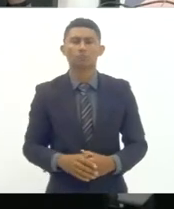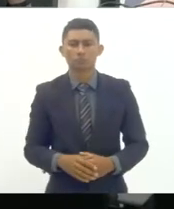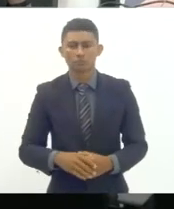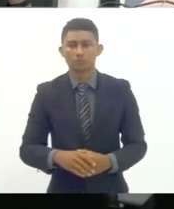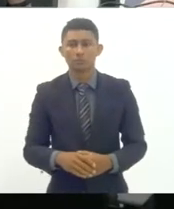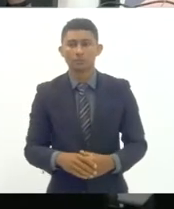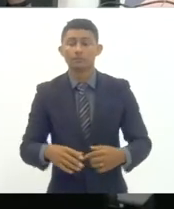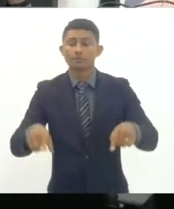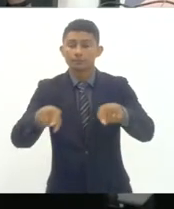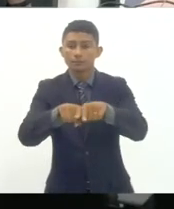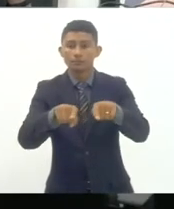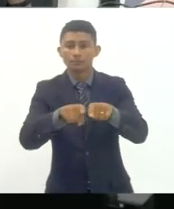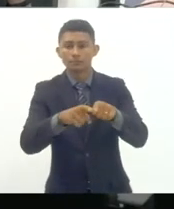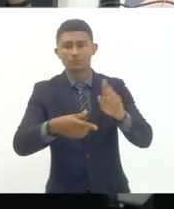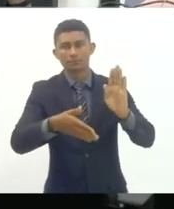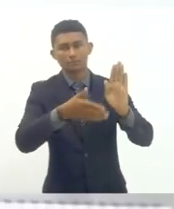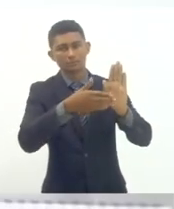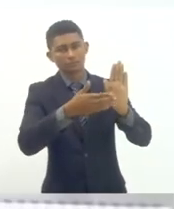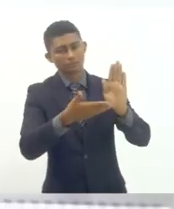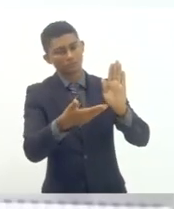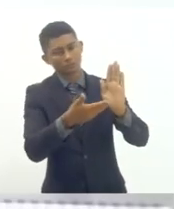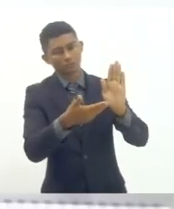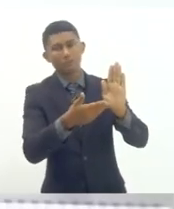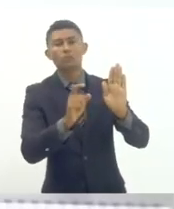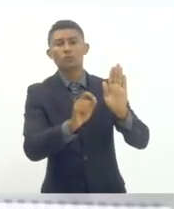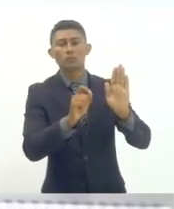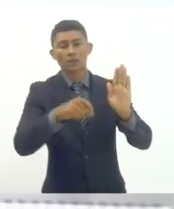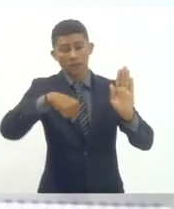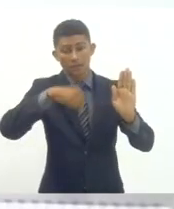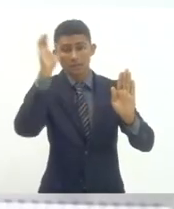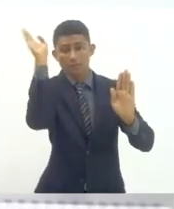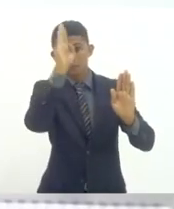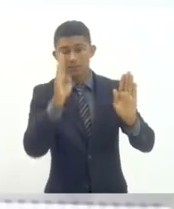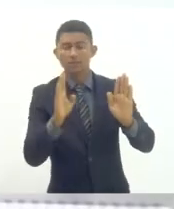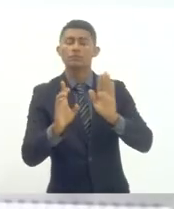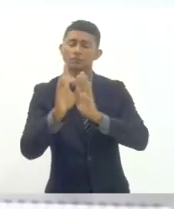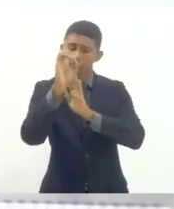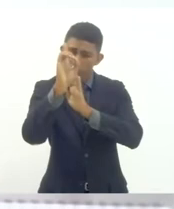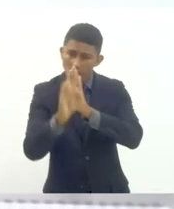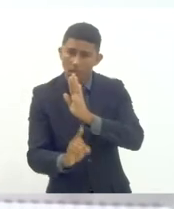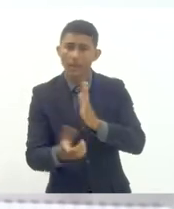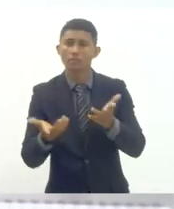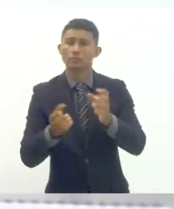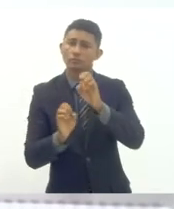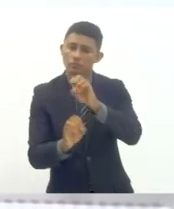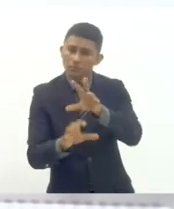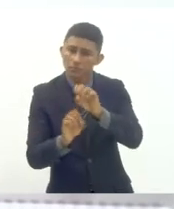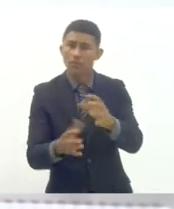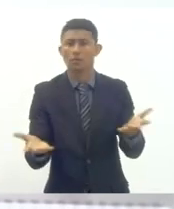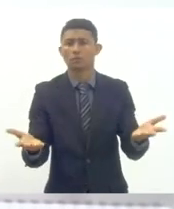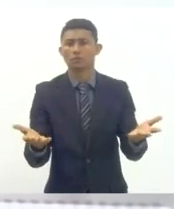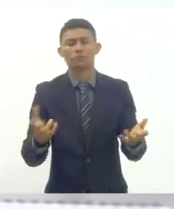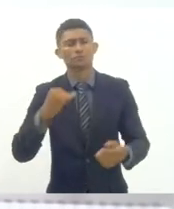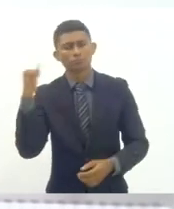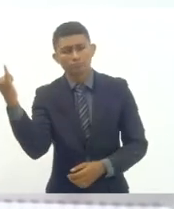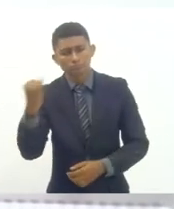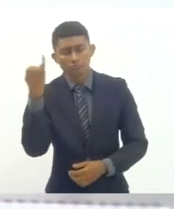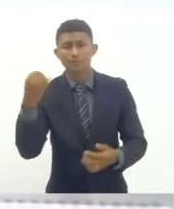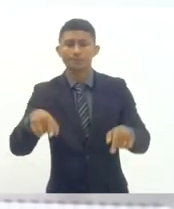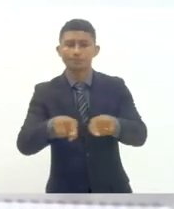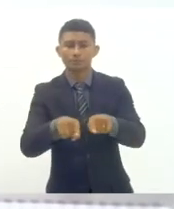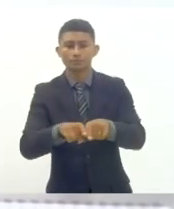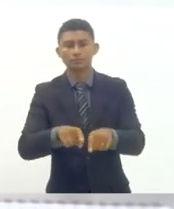de trazer a pauta pelo direito da educação no Brasil então isso é muito importante de mobilizar a todos nós e ao professor